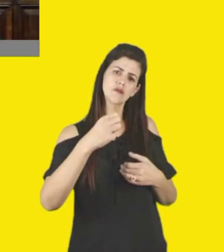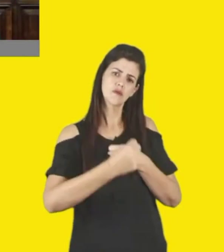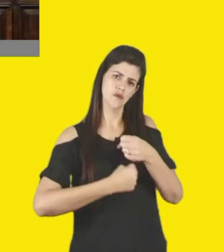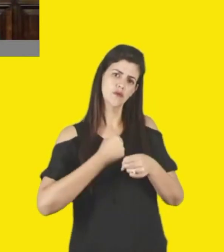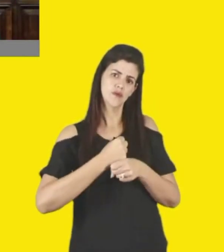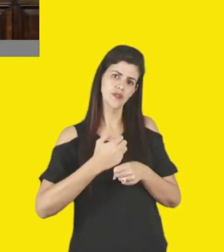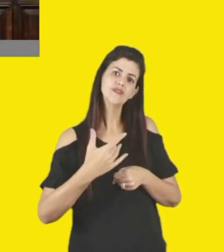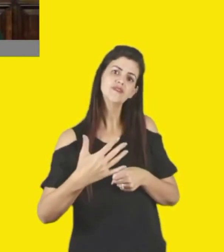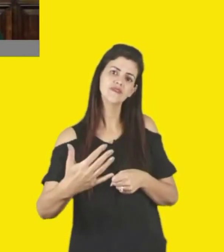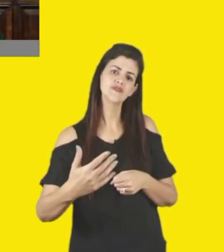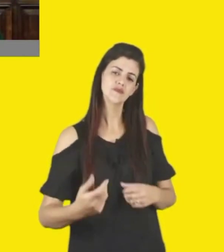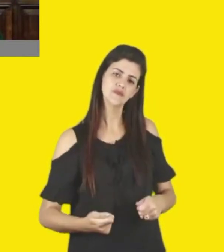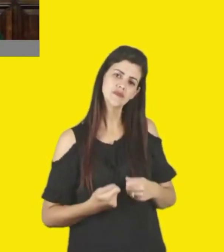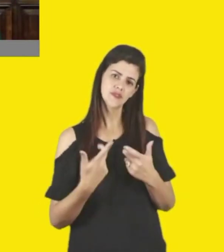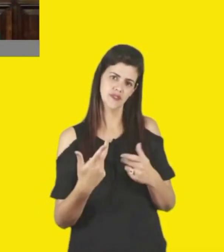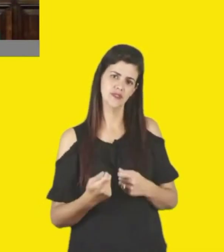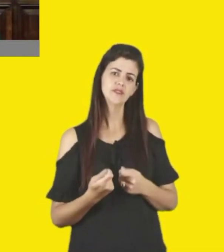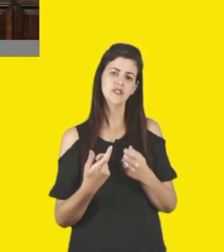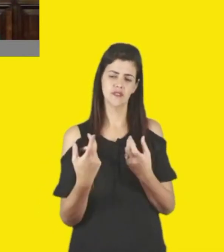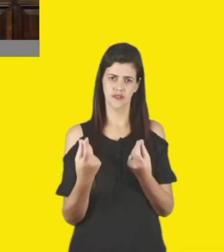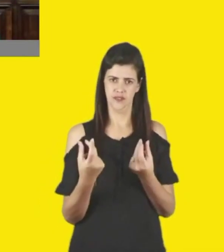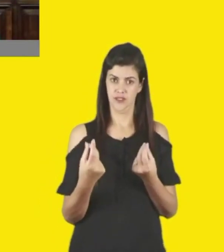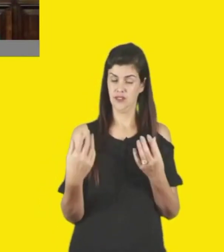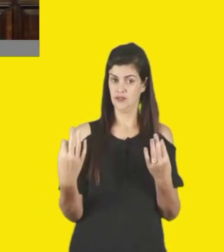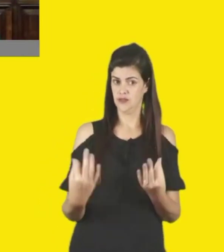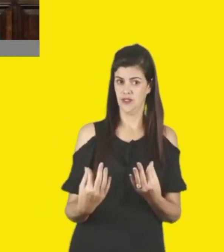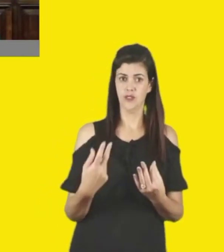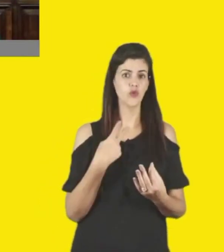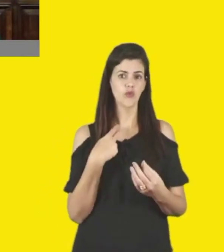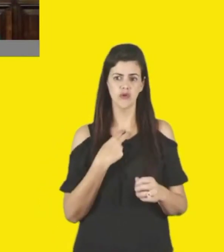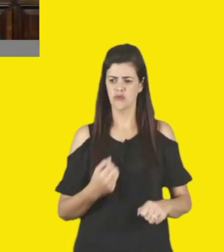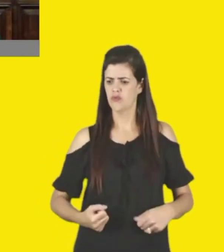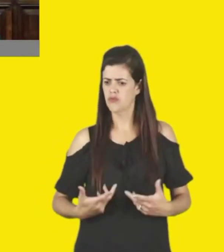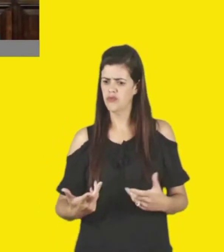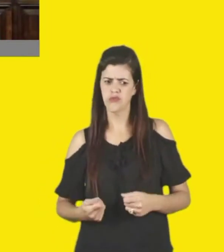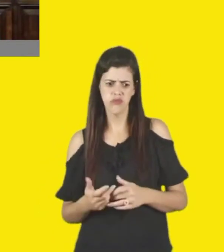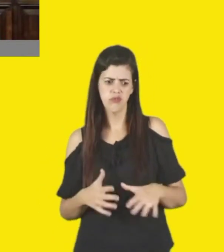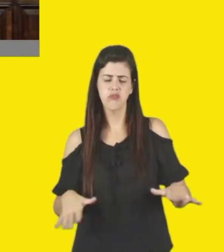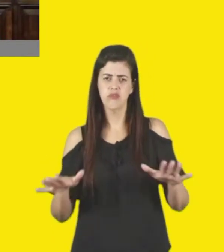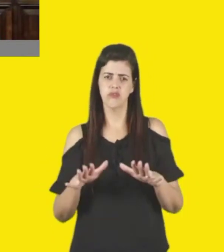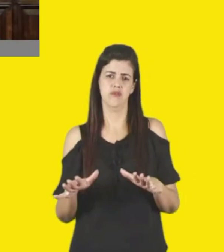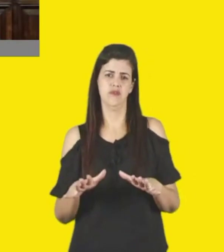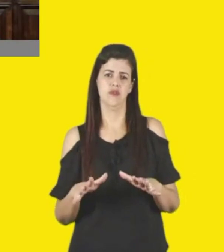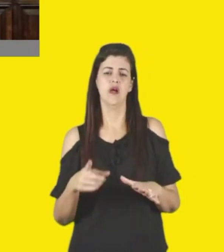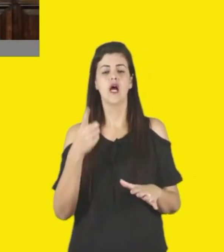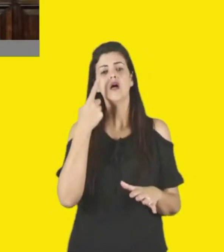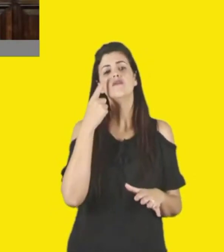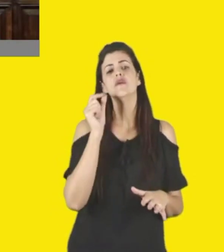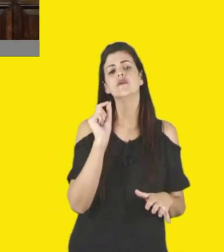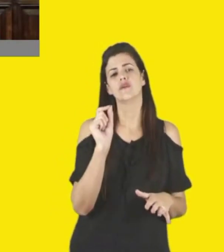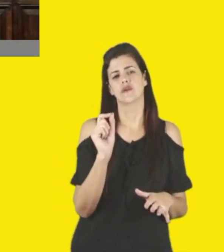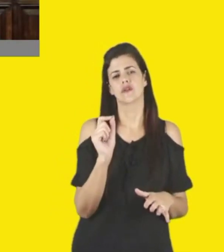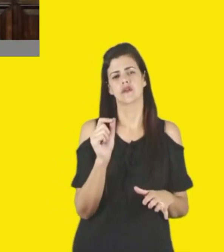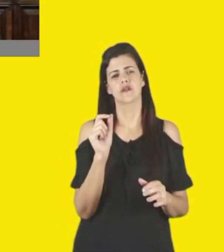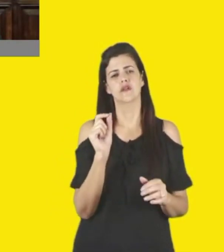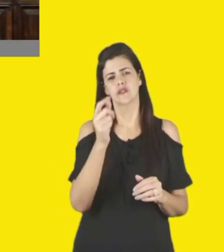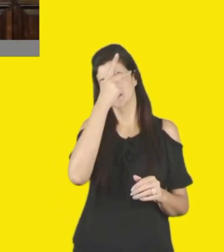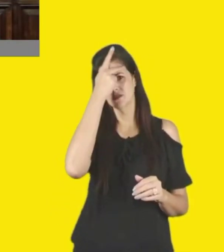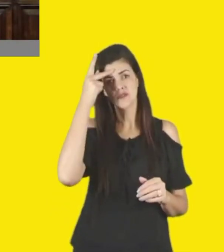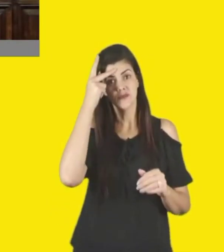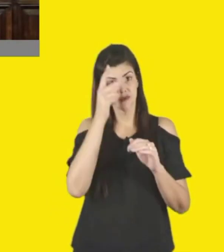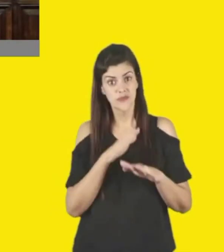para vocês, para os fazedores, e que, de fato, qual é o público-alvo, que a gente tem no final, o que é a